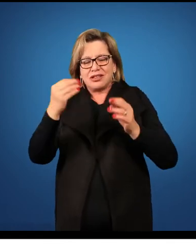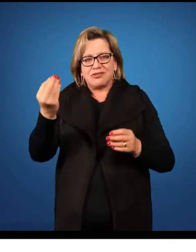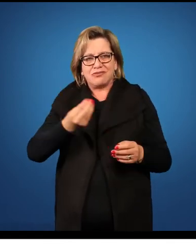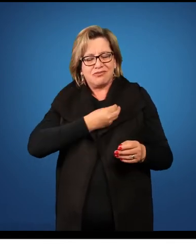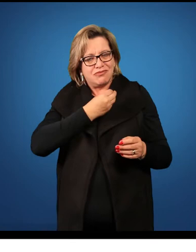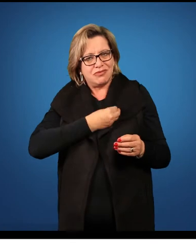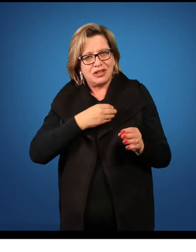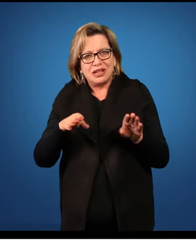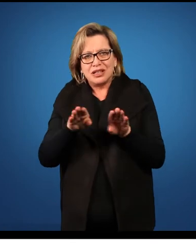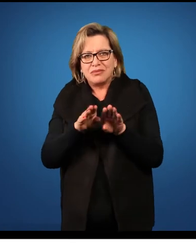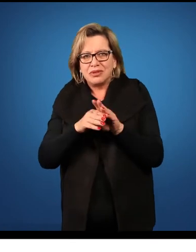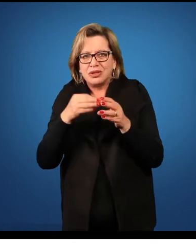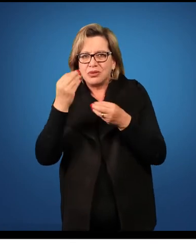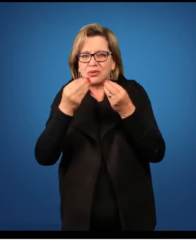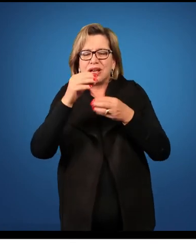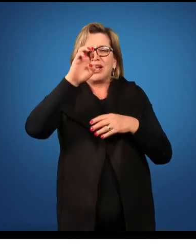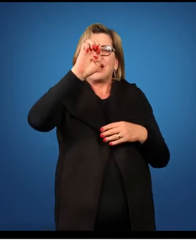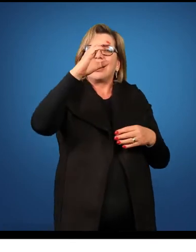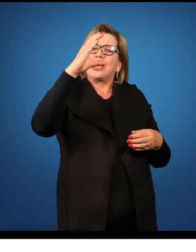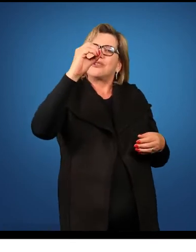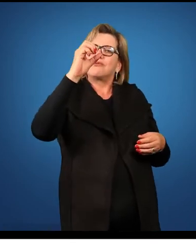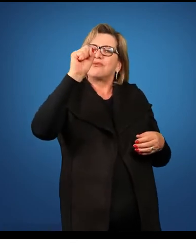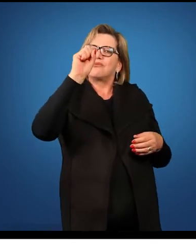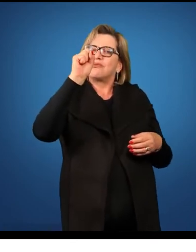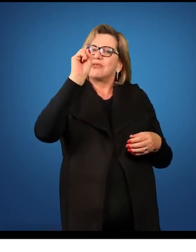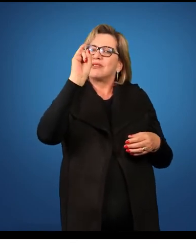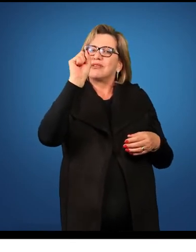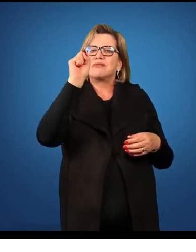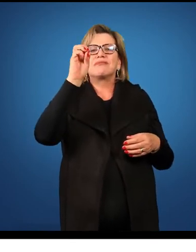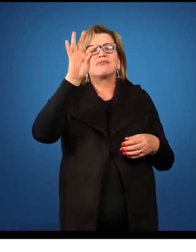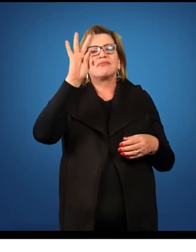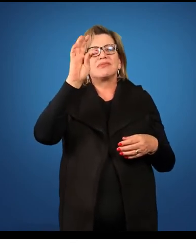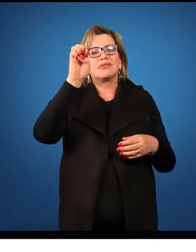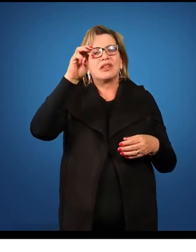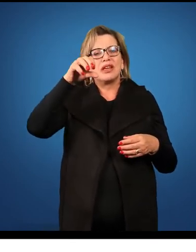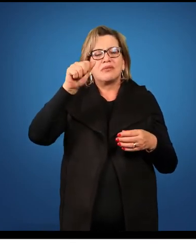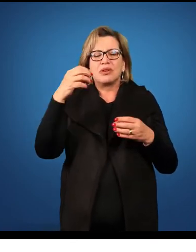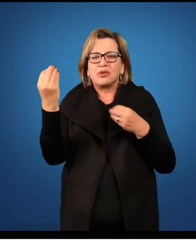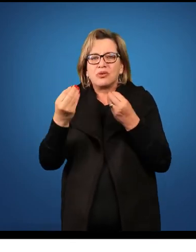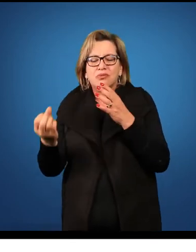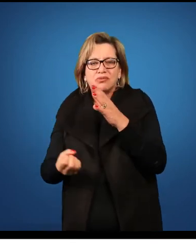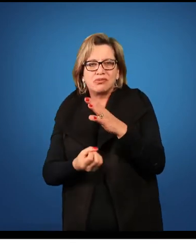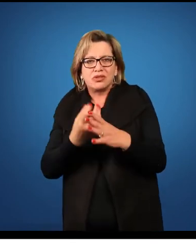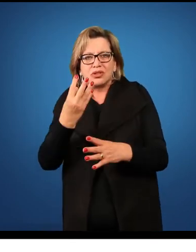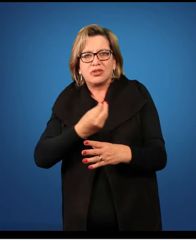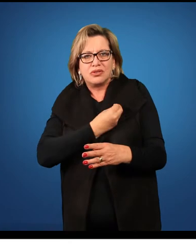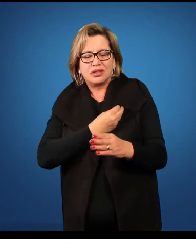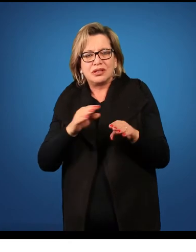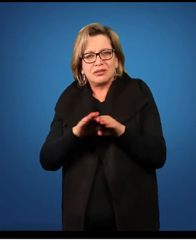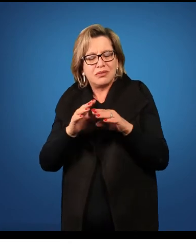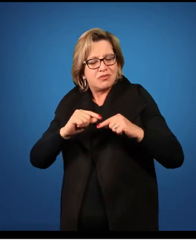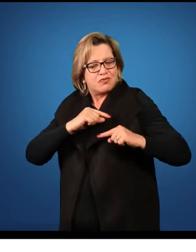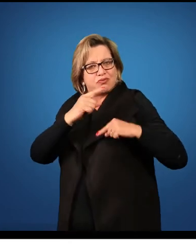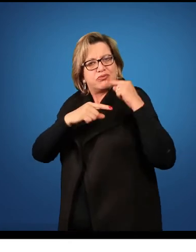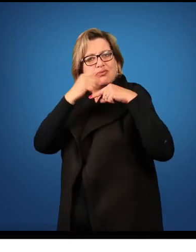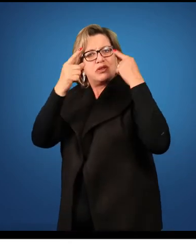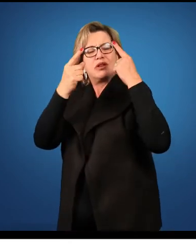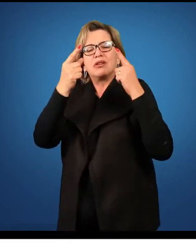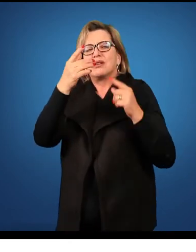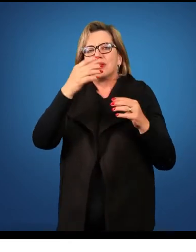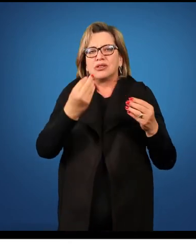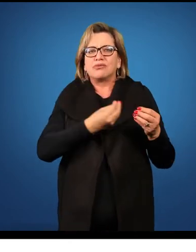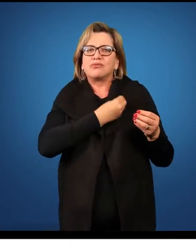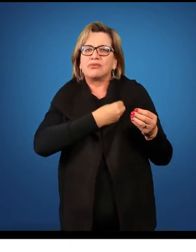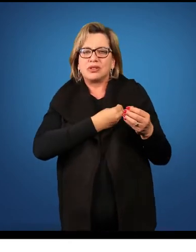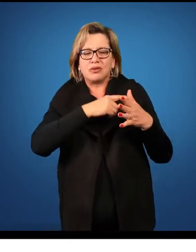de sistemática, ecossistemas, interações ecológicas, origem da vida e evolução dos seres vivos. Então, nós vamos trabalhar